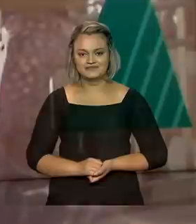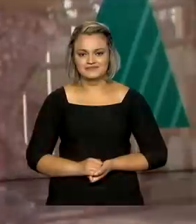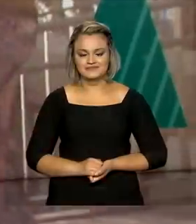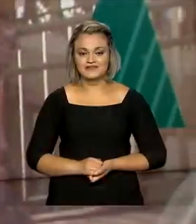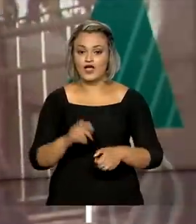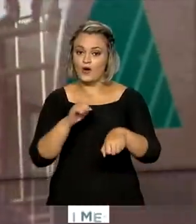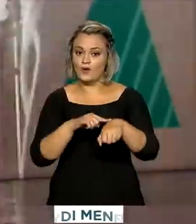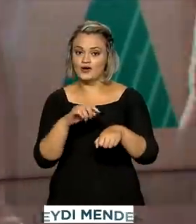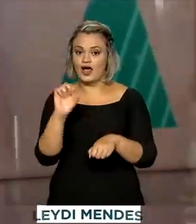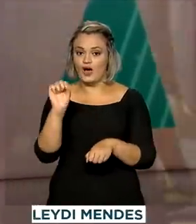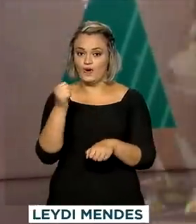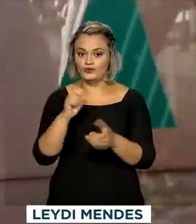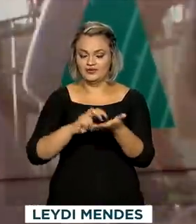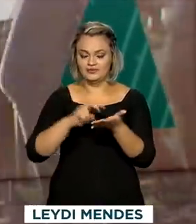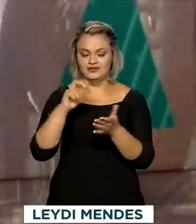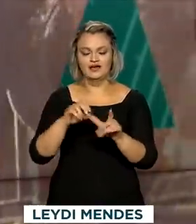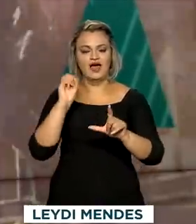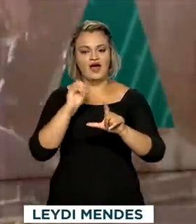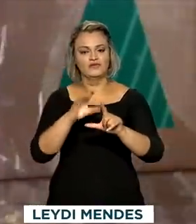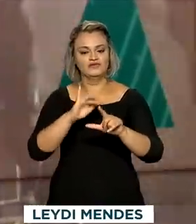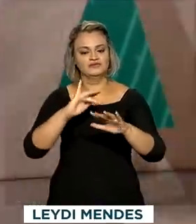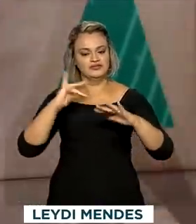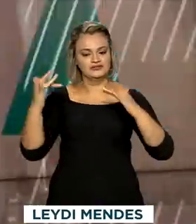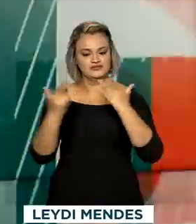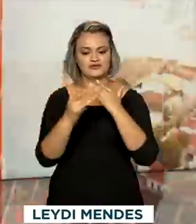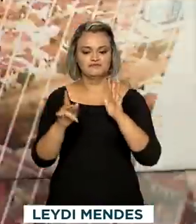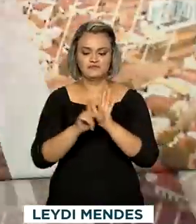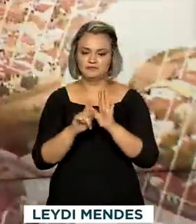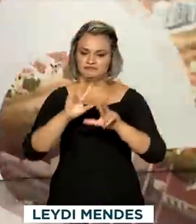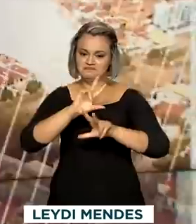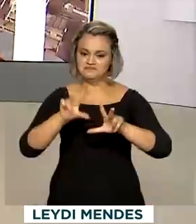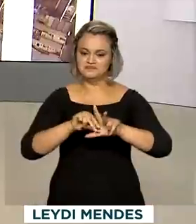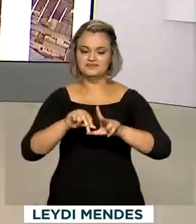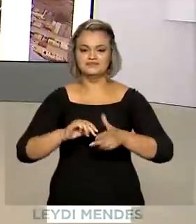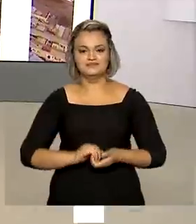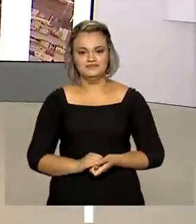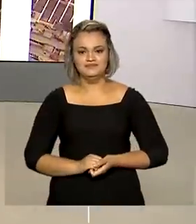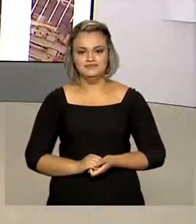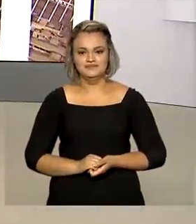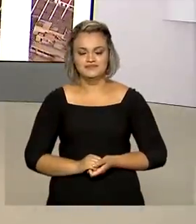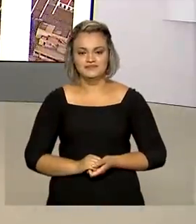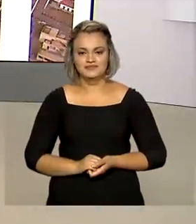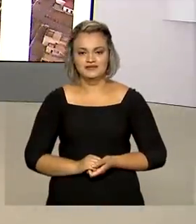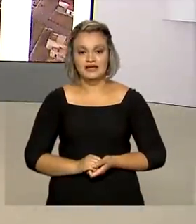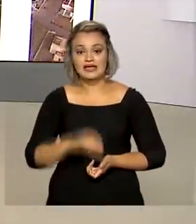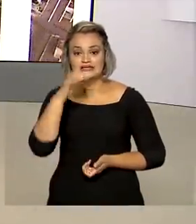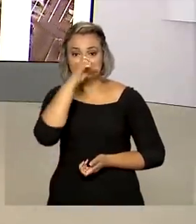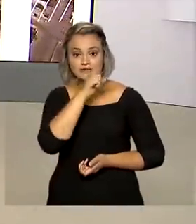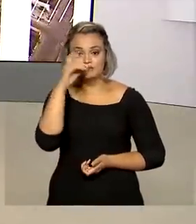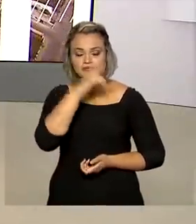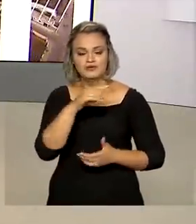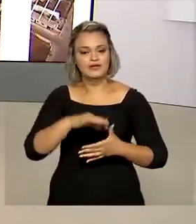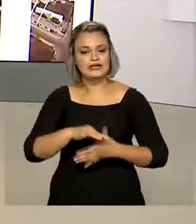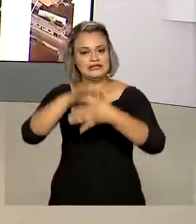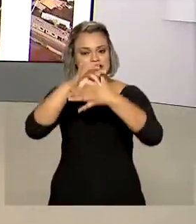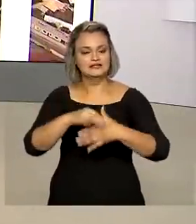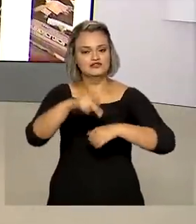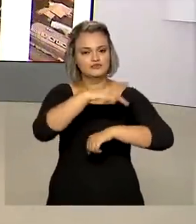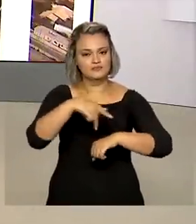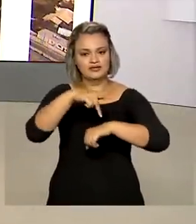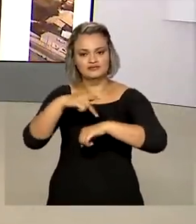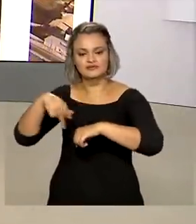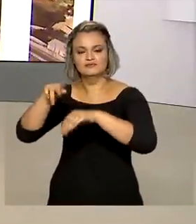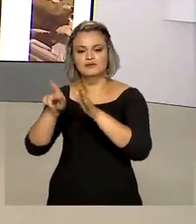Oito horas, estamos ao vivo também pelas redes sociais. Ao longo do fim de semana, líderes dos países que